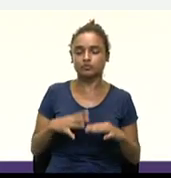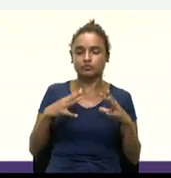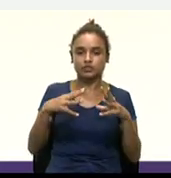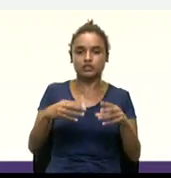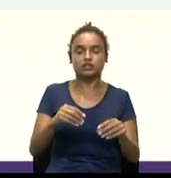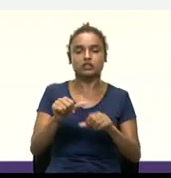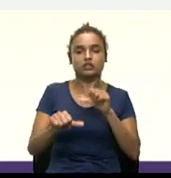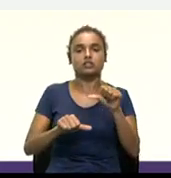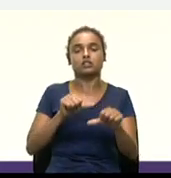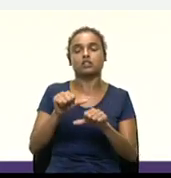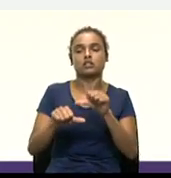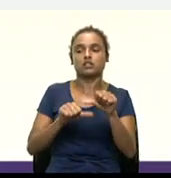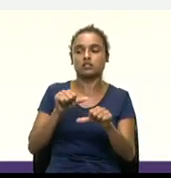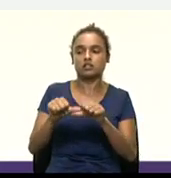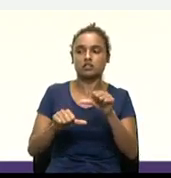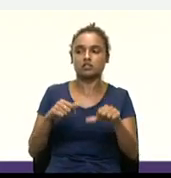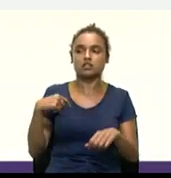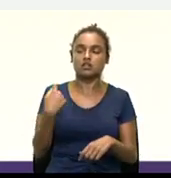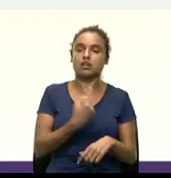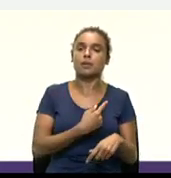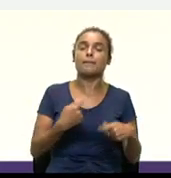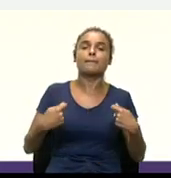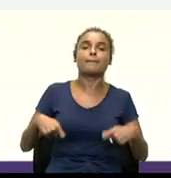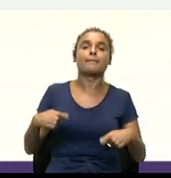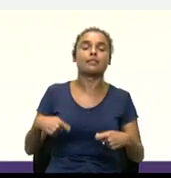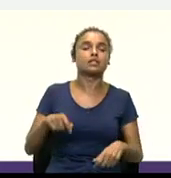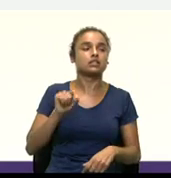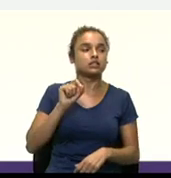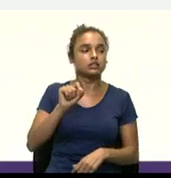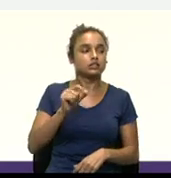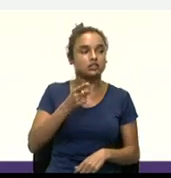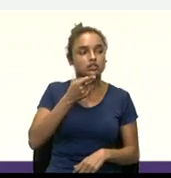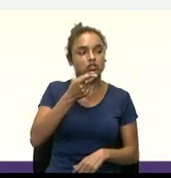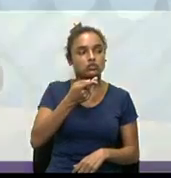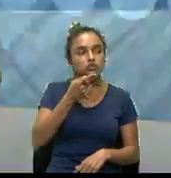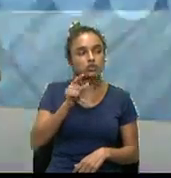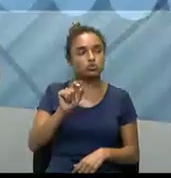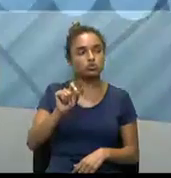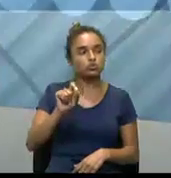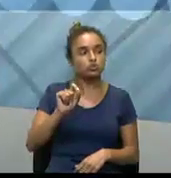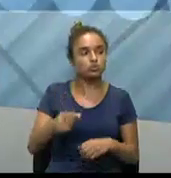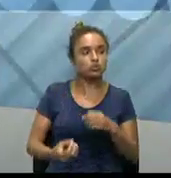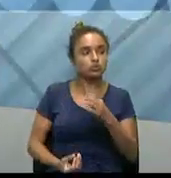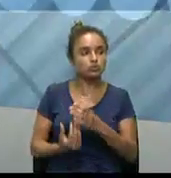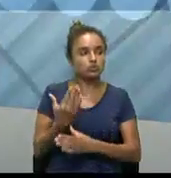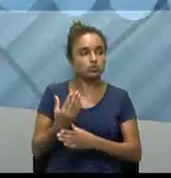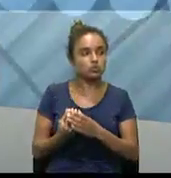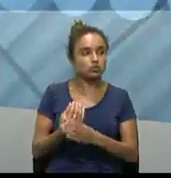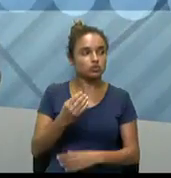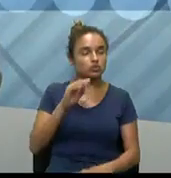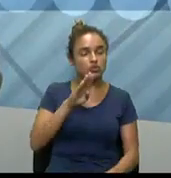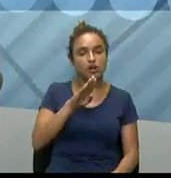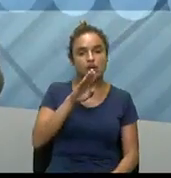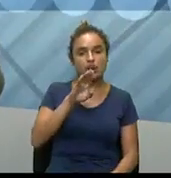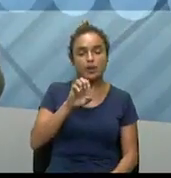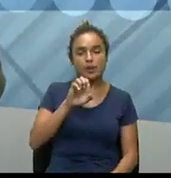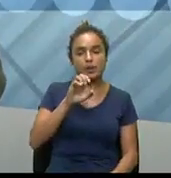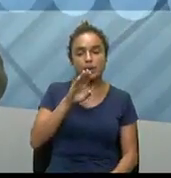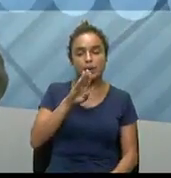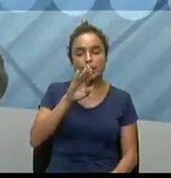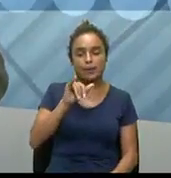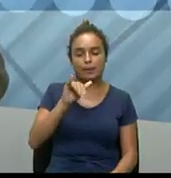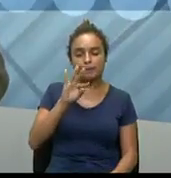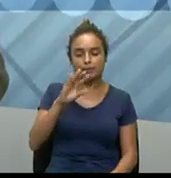transformações, a gente precisa, né? Também falar o surgimento das bitcoins, né?